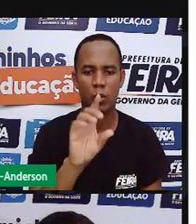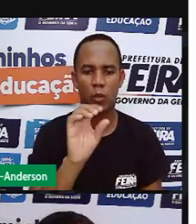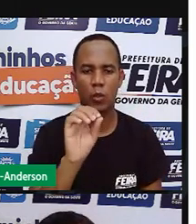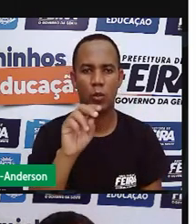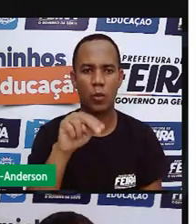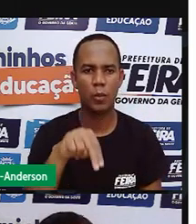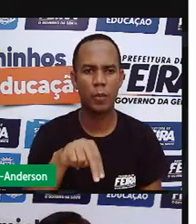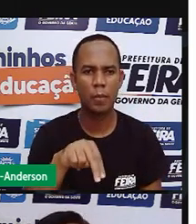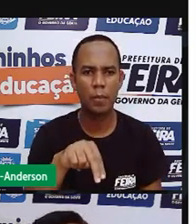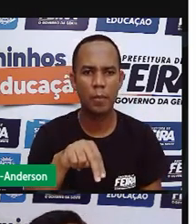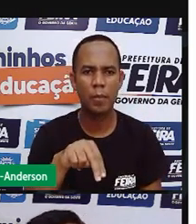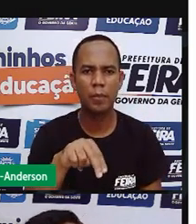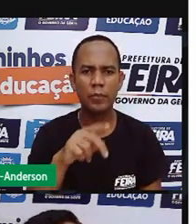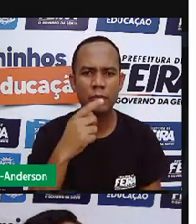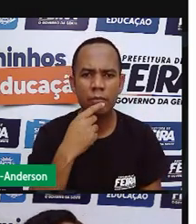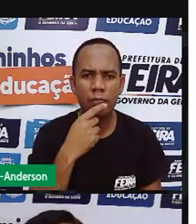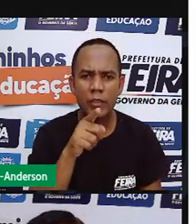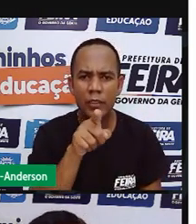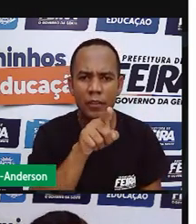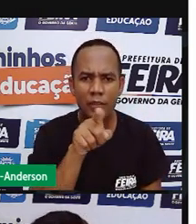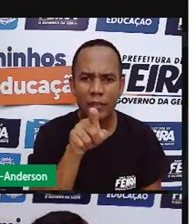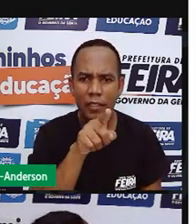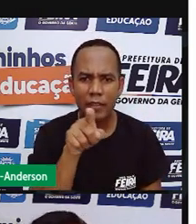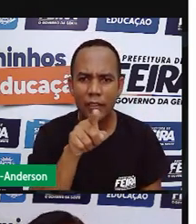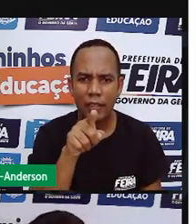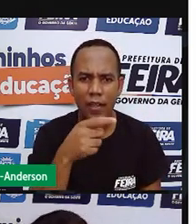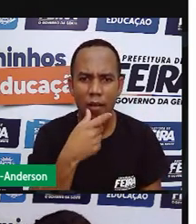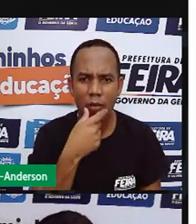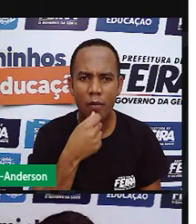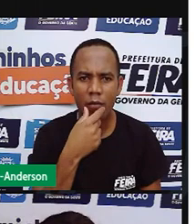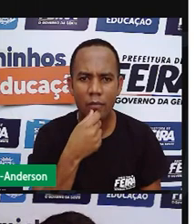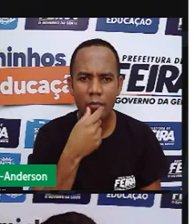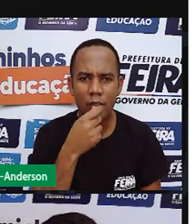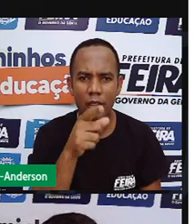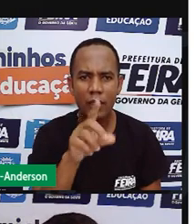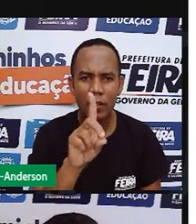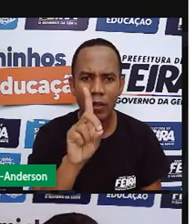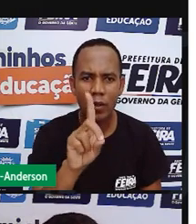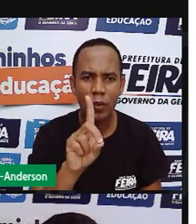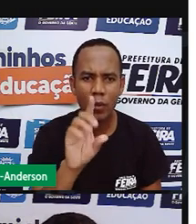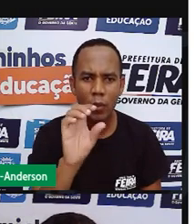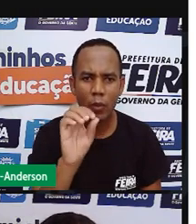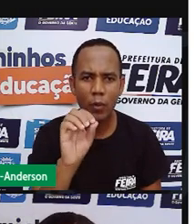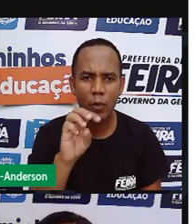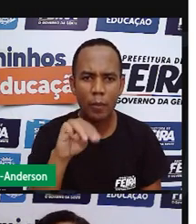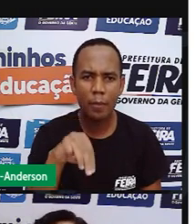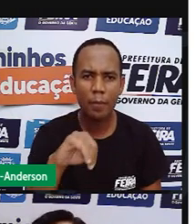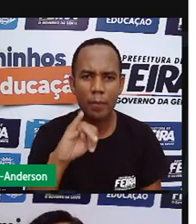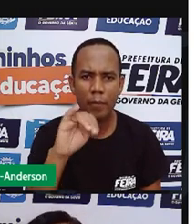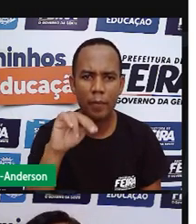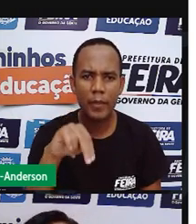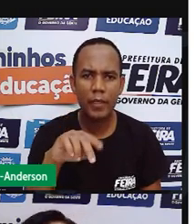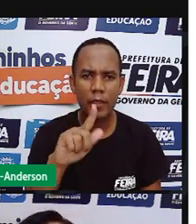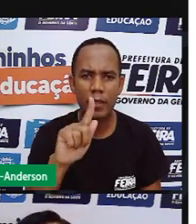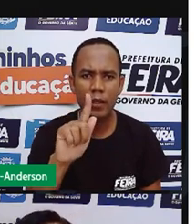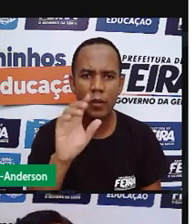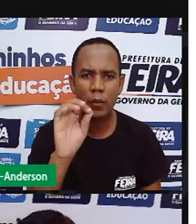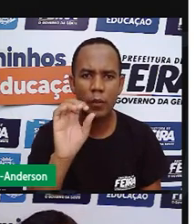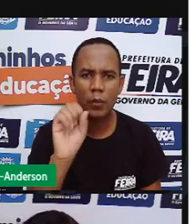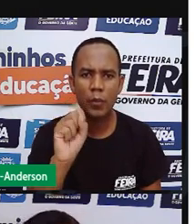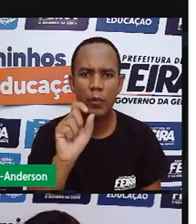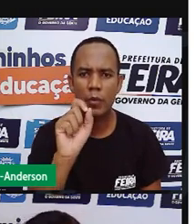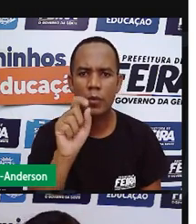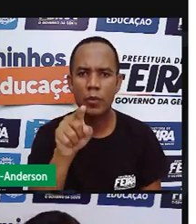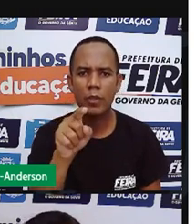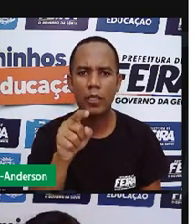Ana Brandoa. Eles ergueram uma capela na fazenda Santana dos Olhos Dados em homenagem à